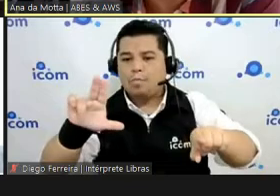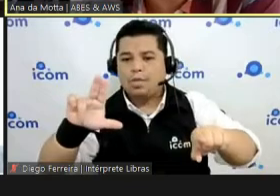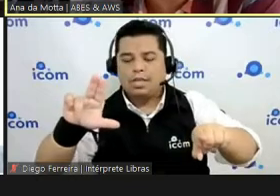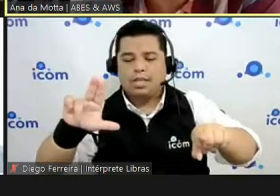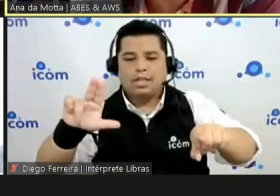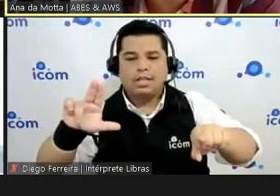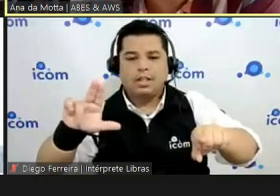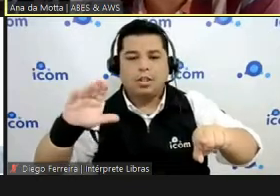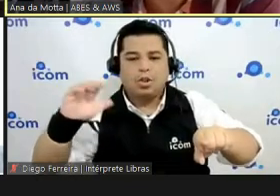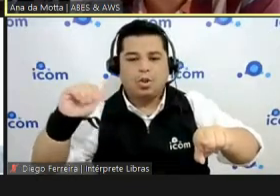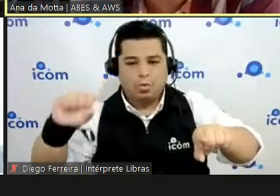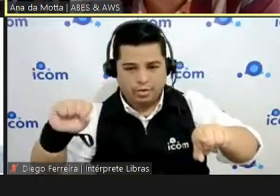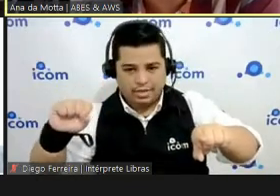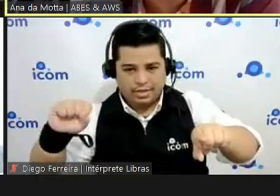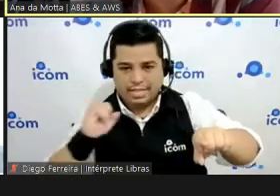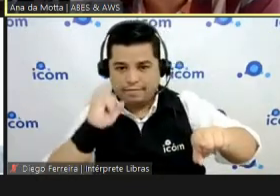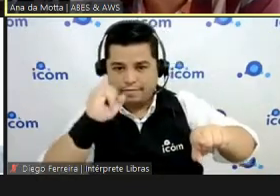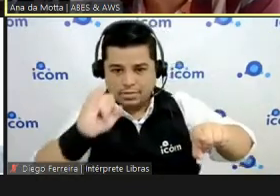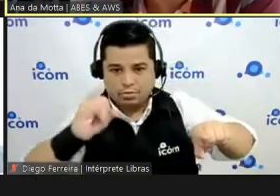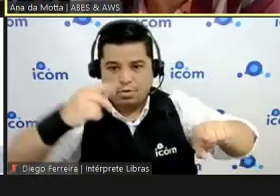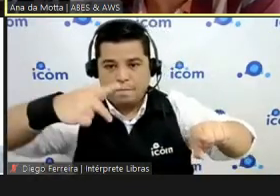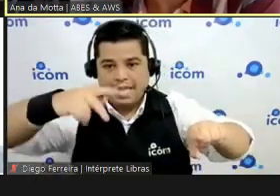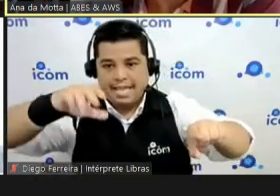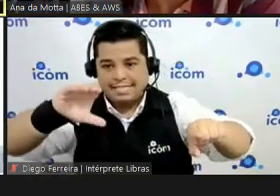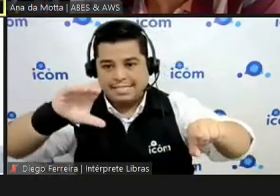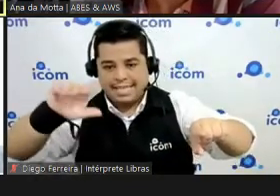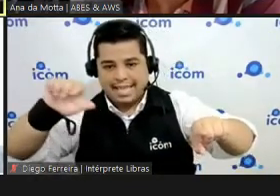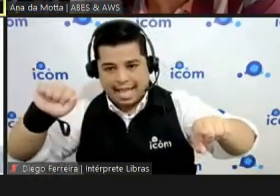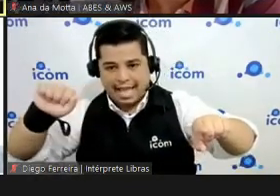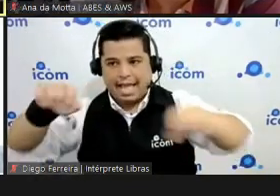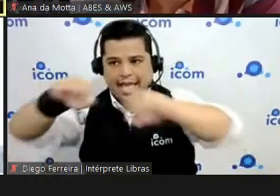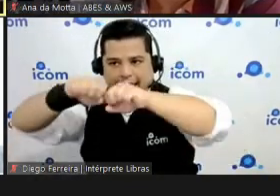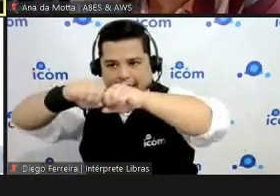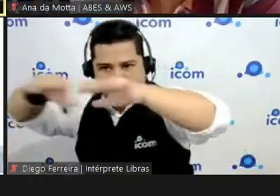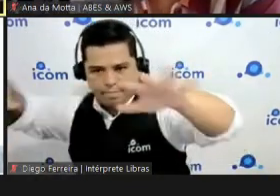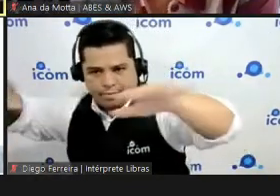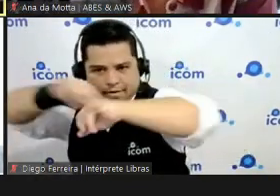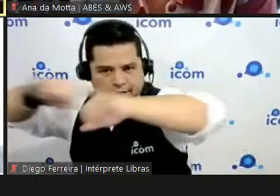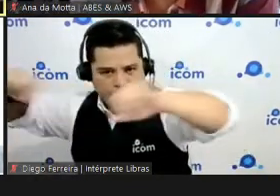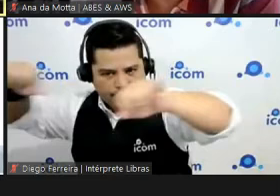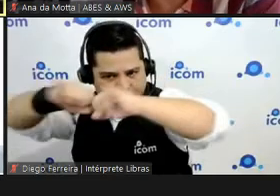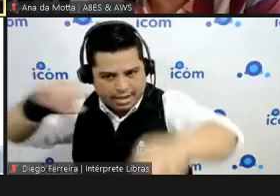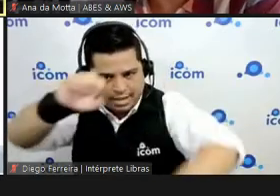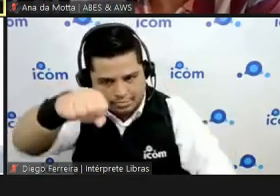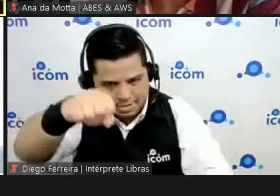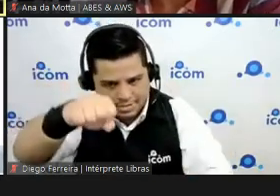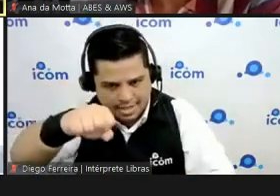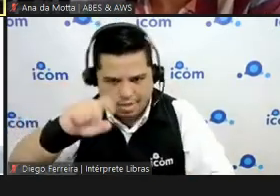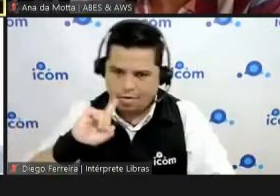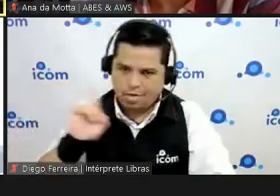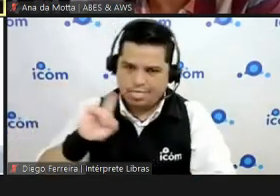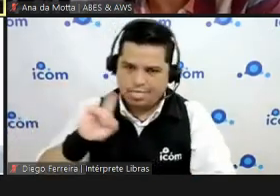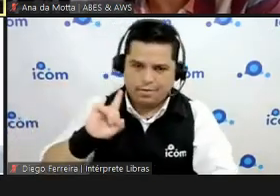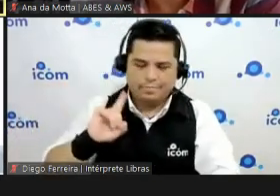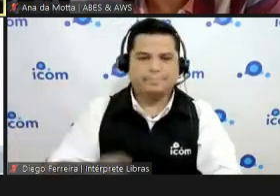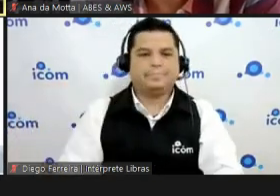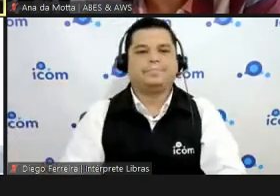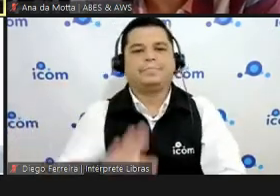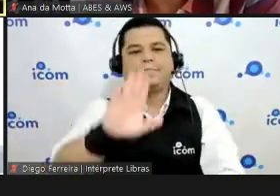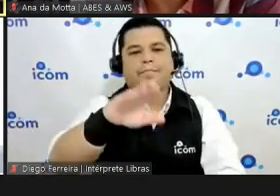publicamente? Consegue explicar? Vamos lá. Sim, o PCA é divulgado no site do